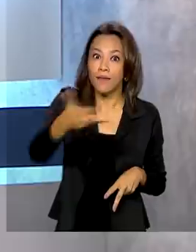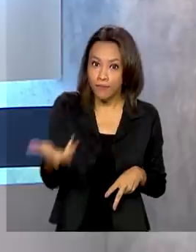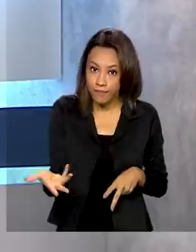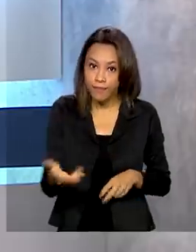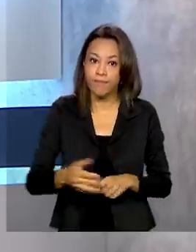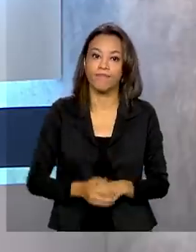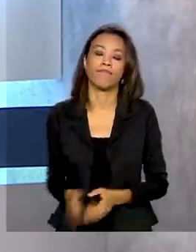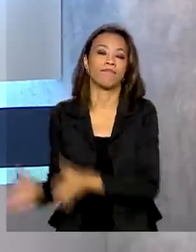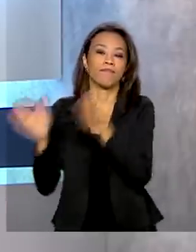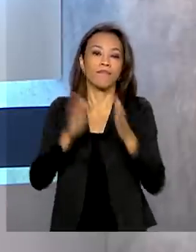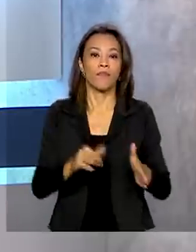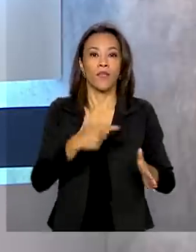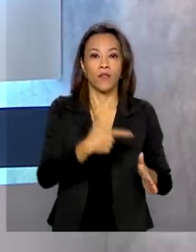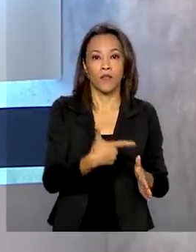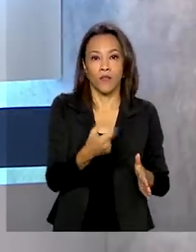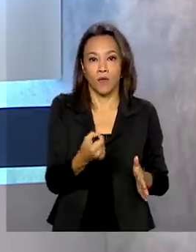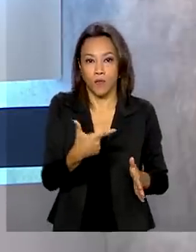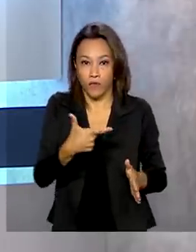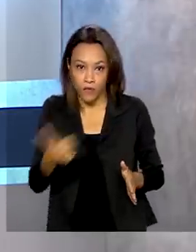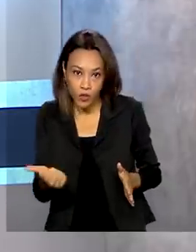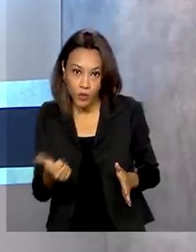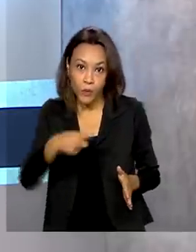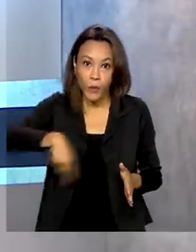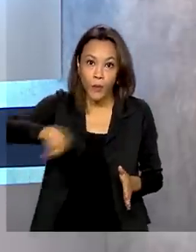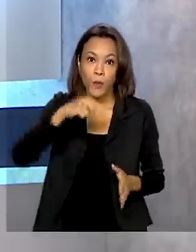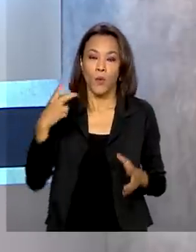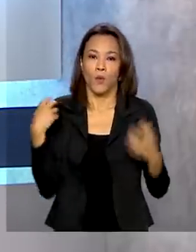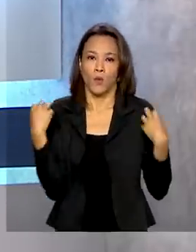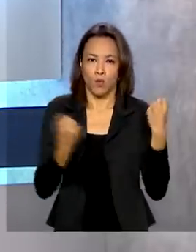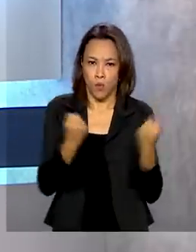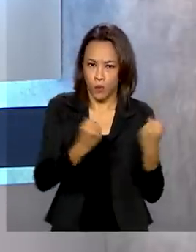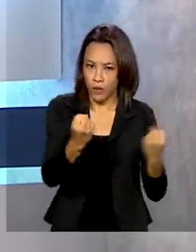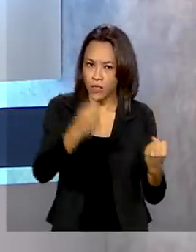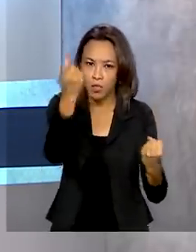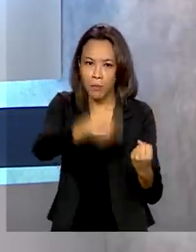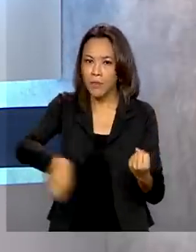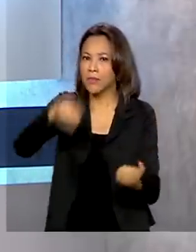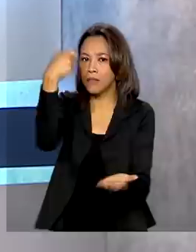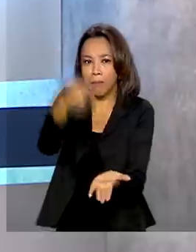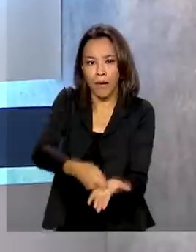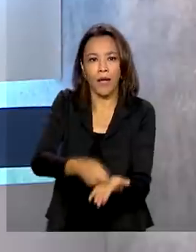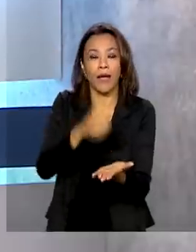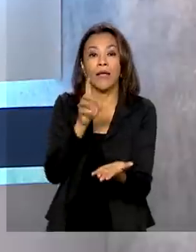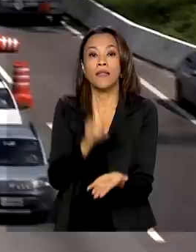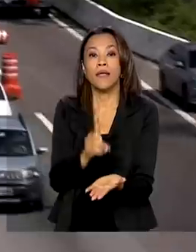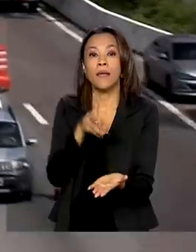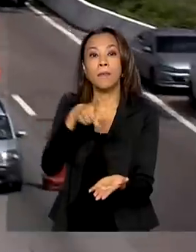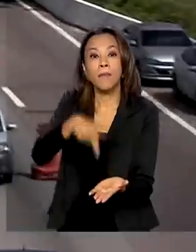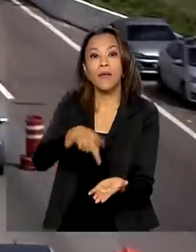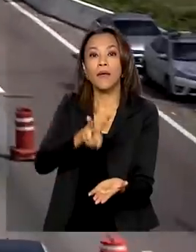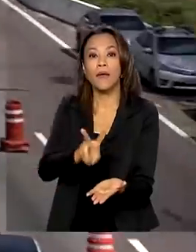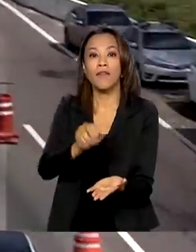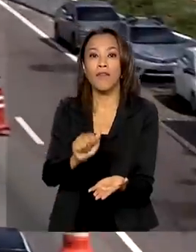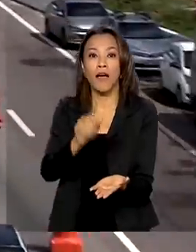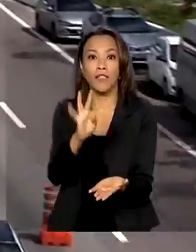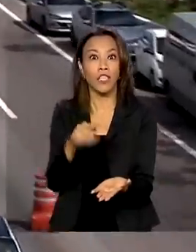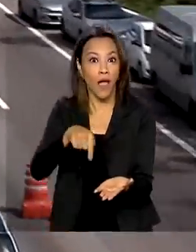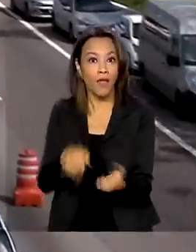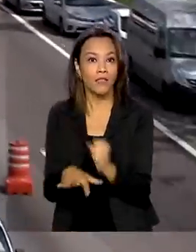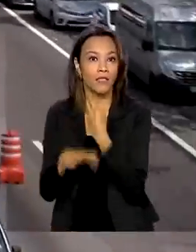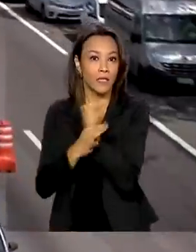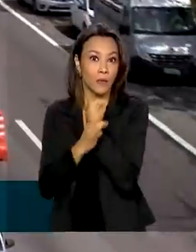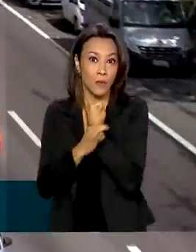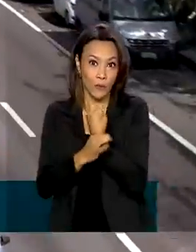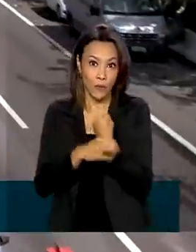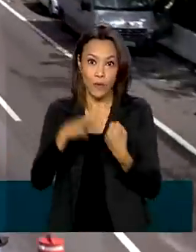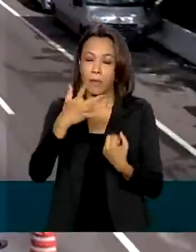Em 2021, os motoristas não vão precisar pagar o DPVAT, seguro obrigatório usado para indenização de